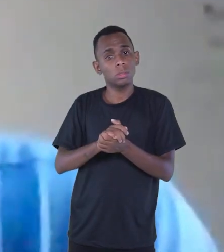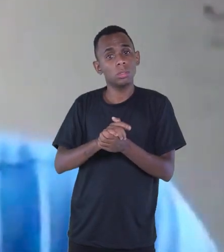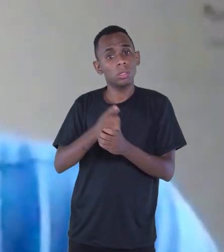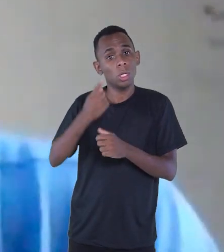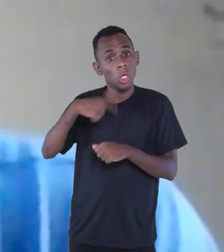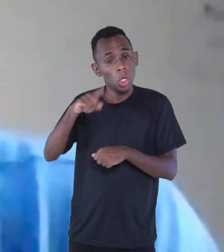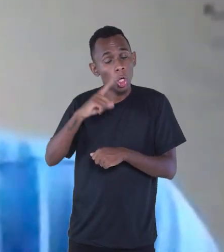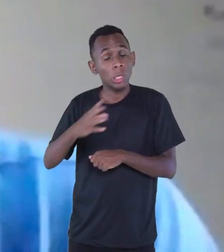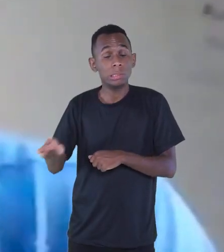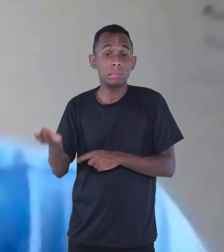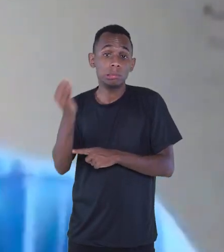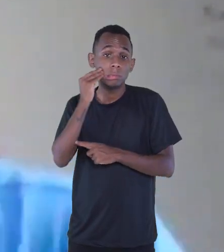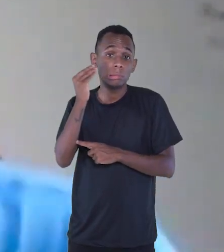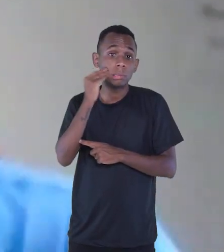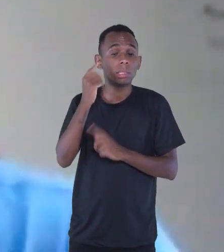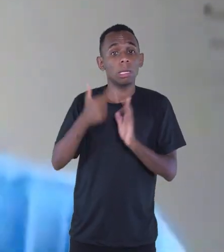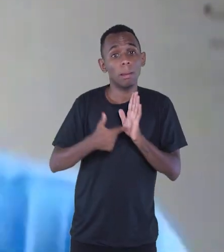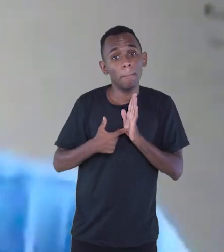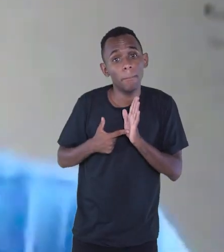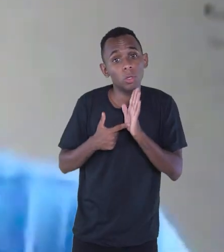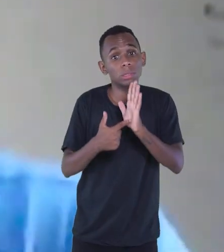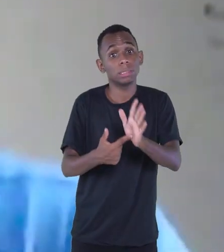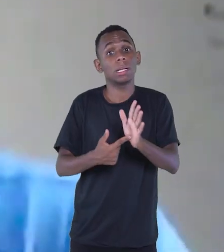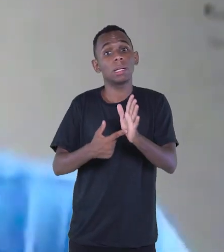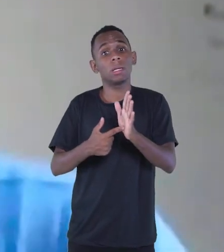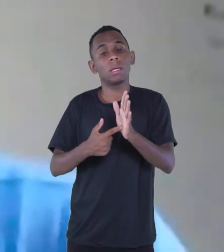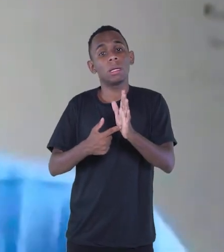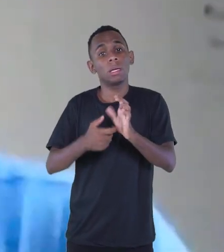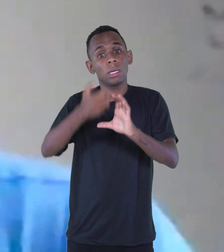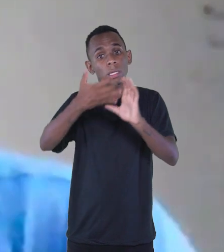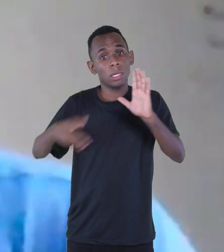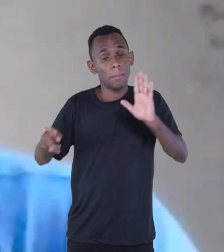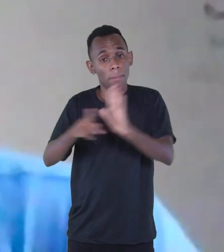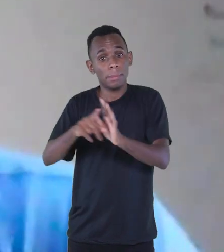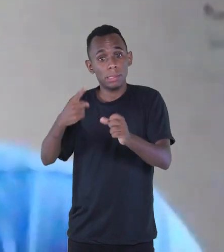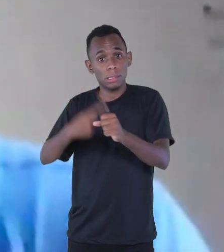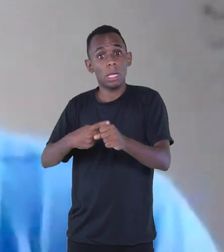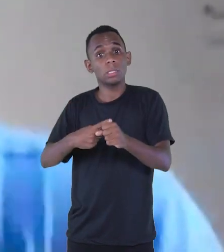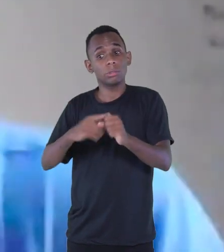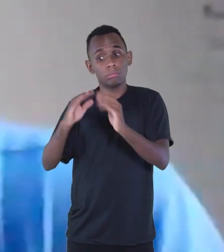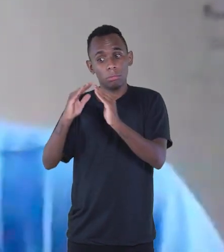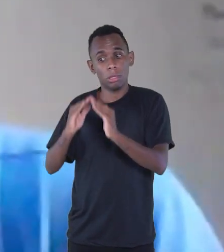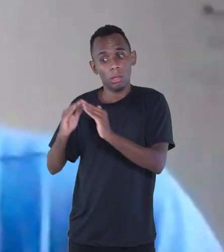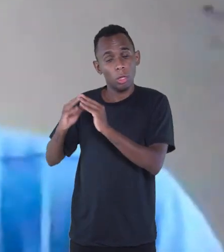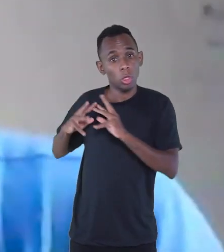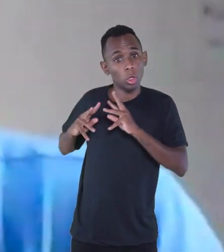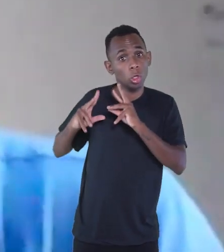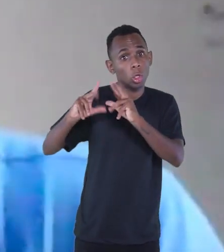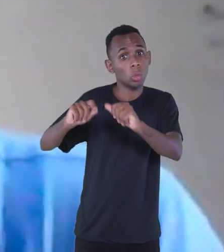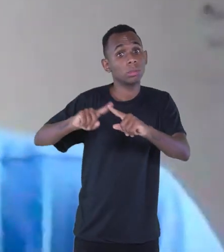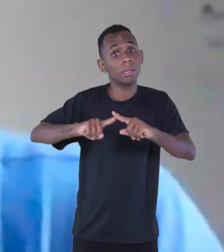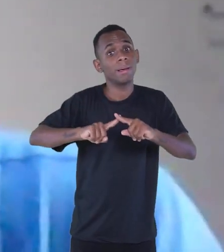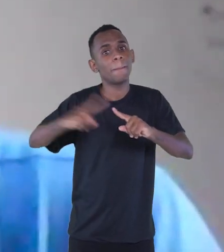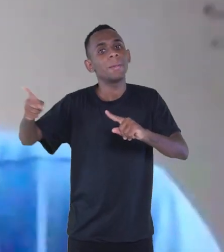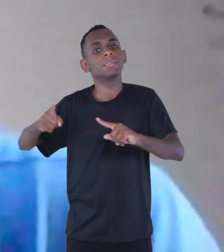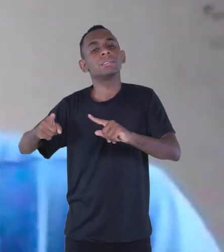mostrar para esses jovens a cidade onde eles vivem através de um olhar mais